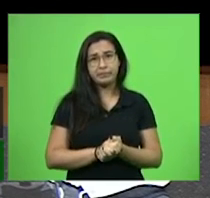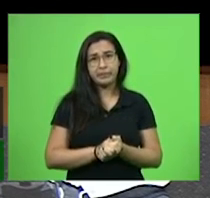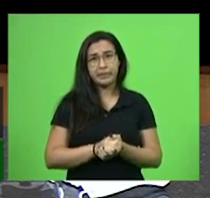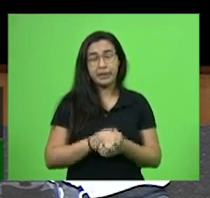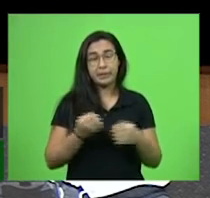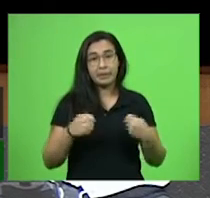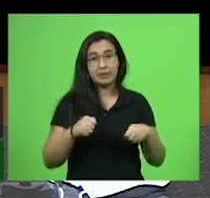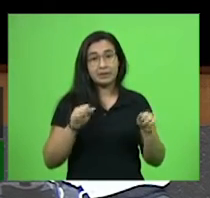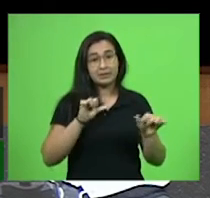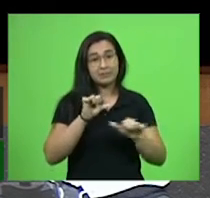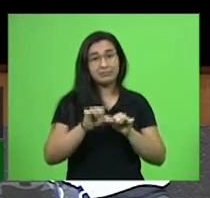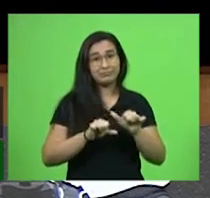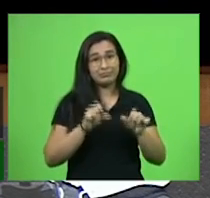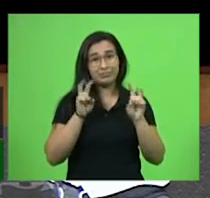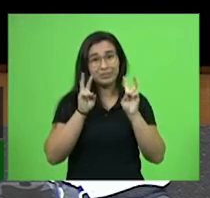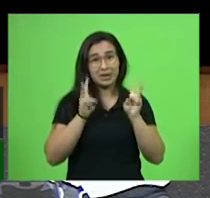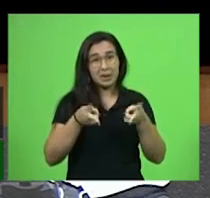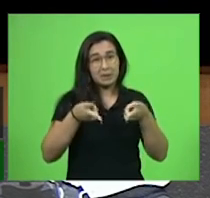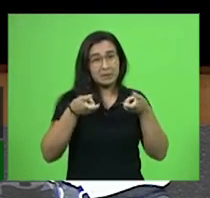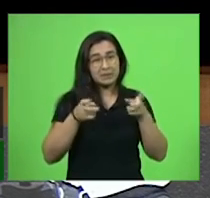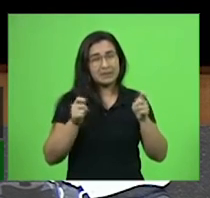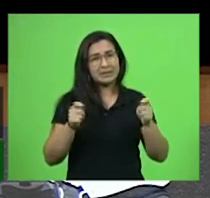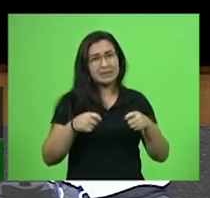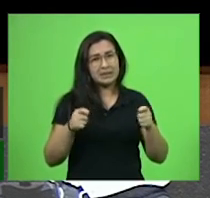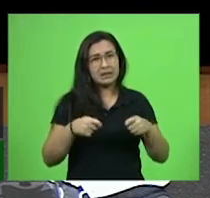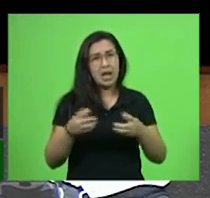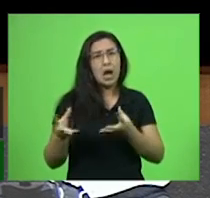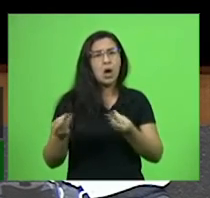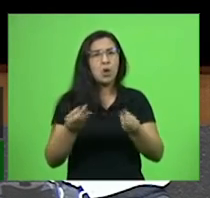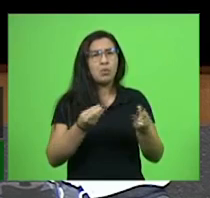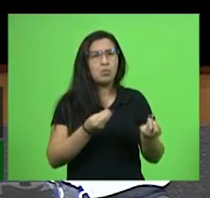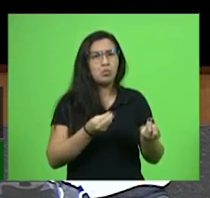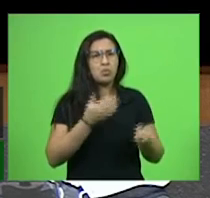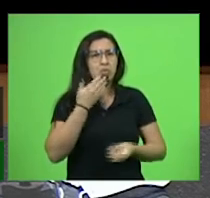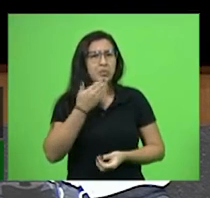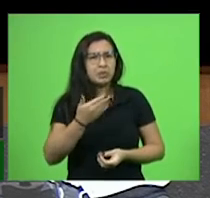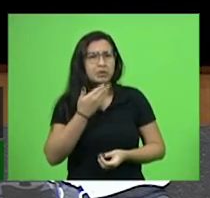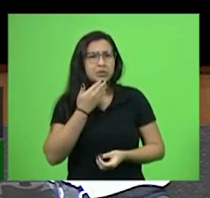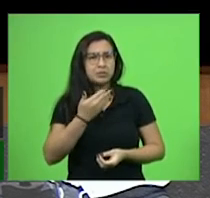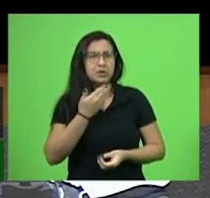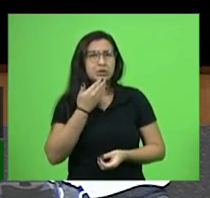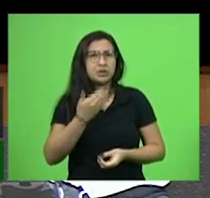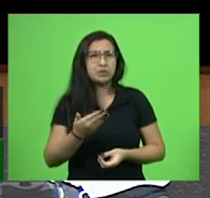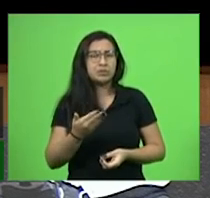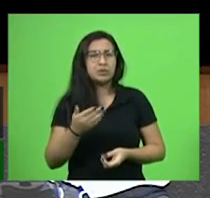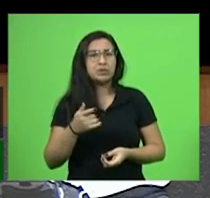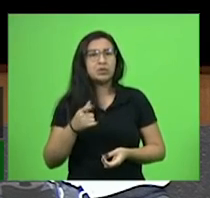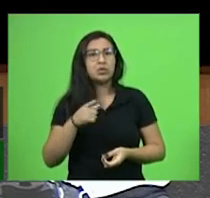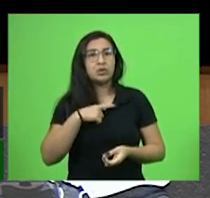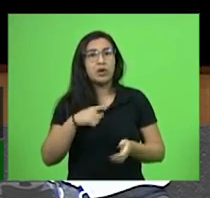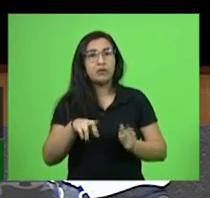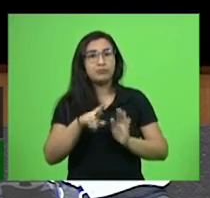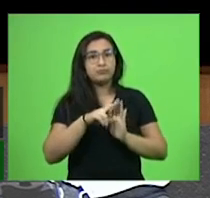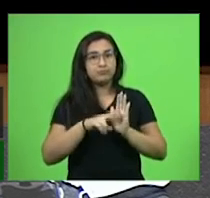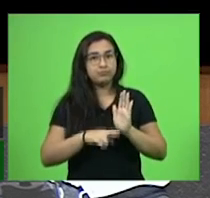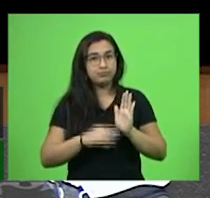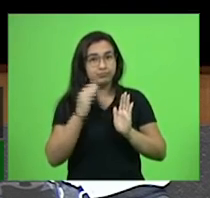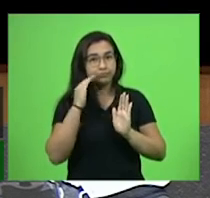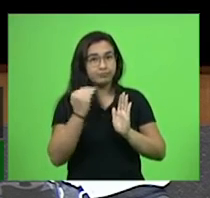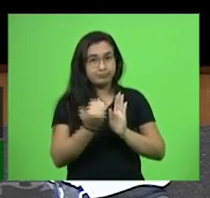Basta sabermos que boa parte das nossas demandas que se apresentam têm sido regulamentadas através